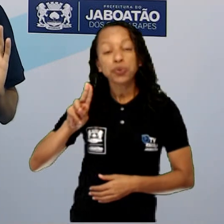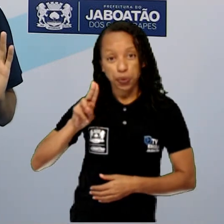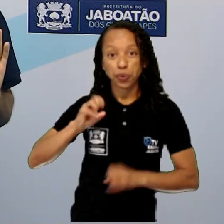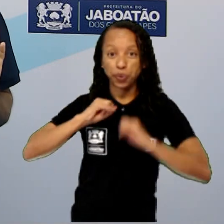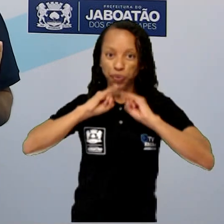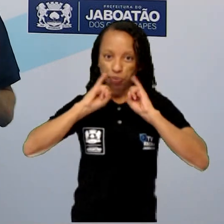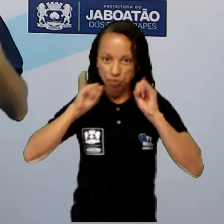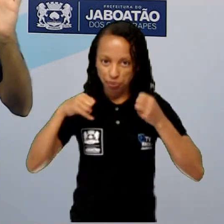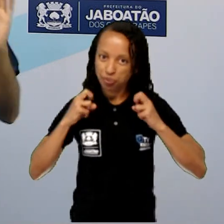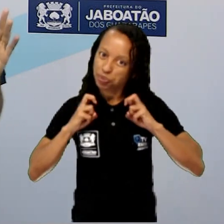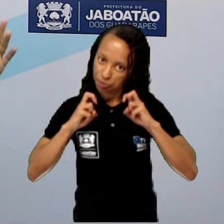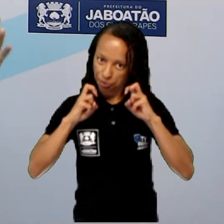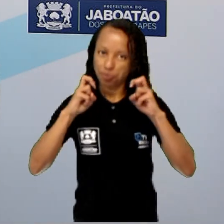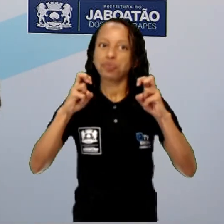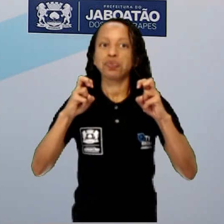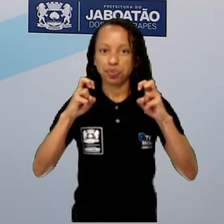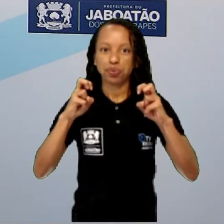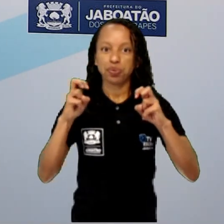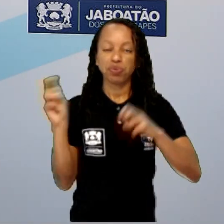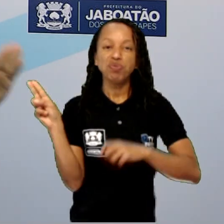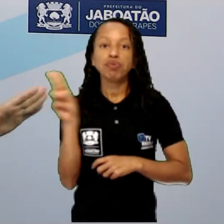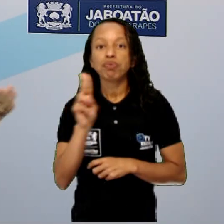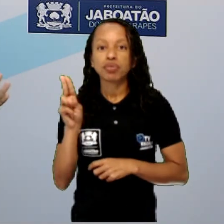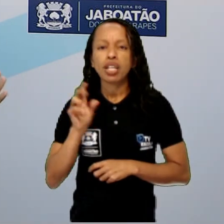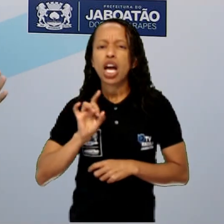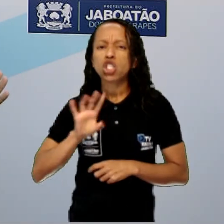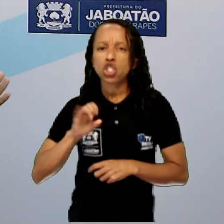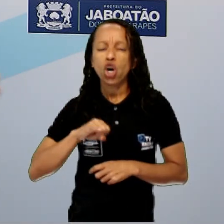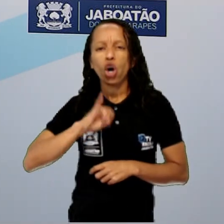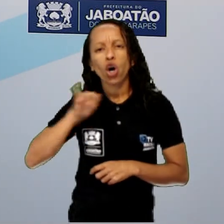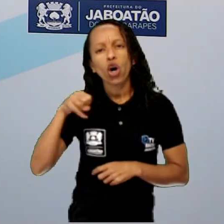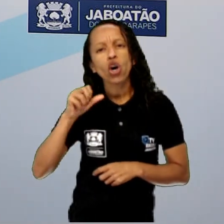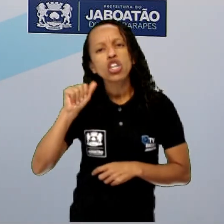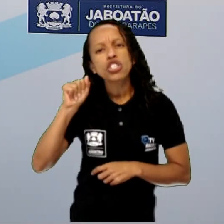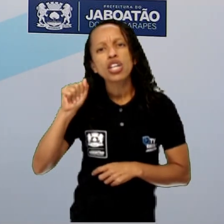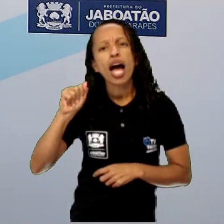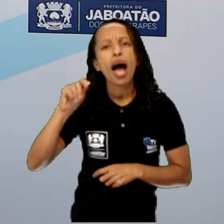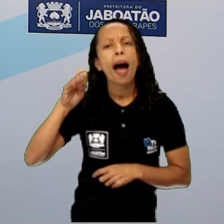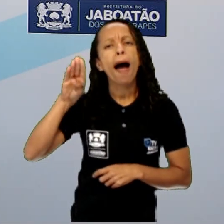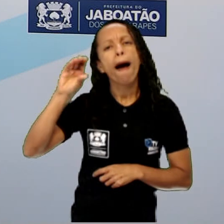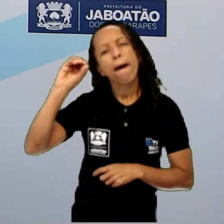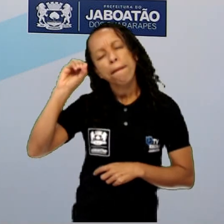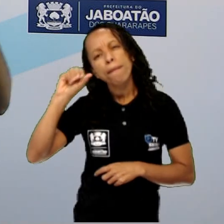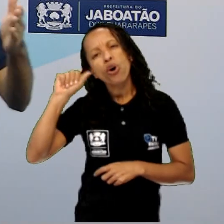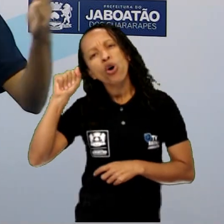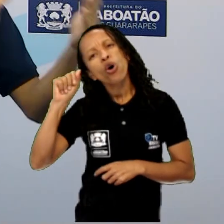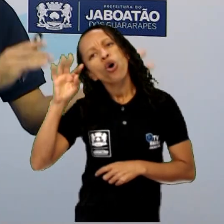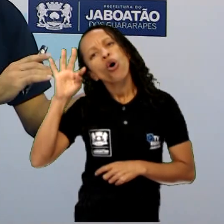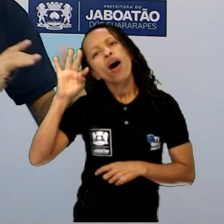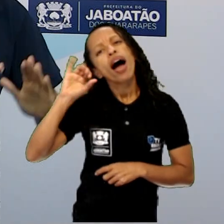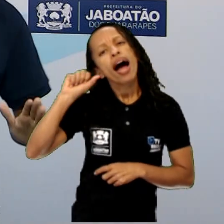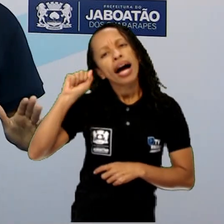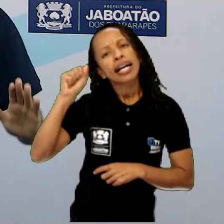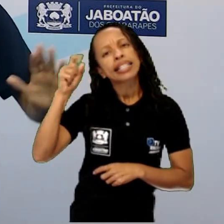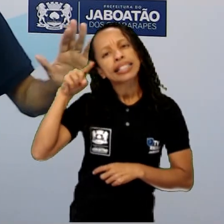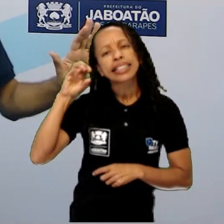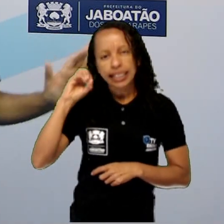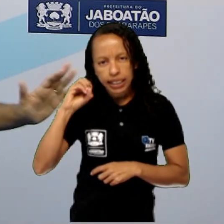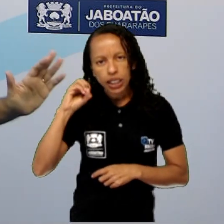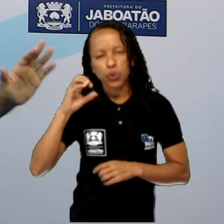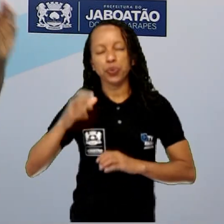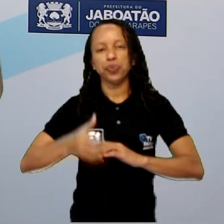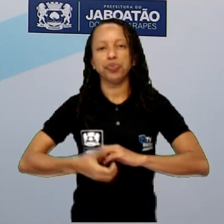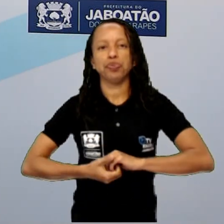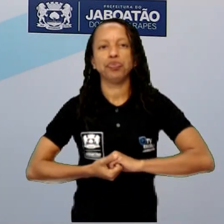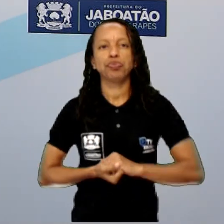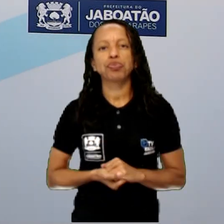Jaboatão dos Guararapes se chamava só Jaboatão. Ele não tinha esse nome dos Guararapes, era só o nome Jaboatão.